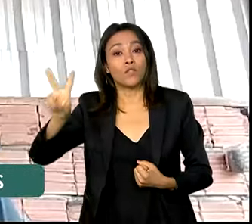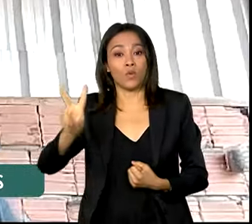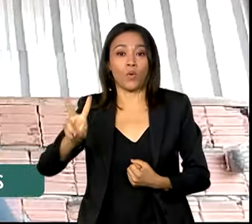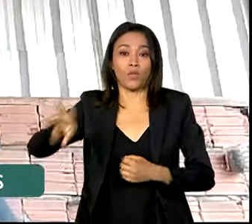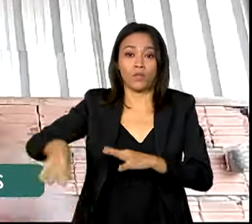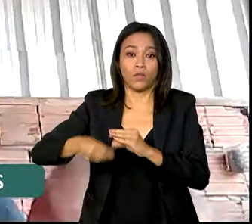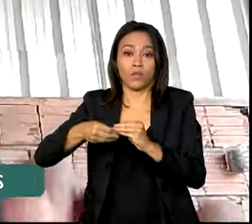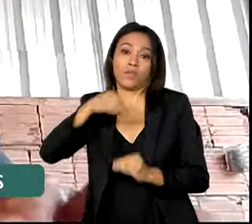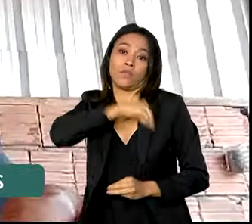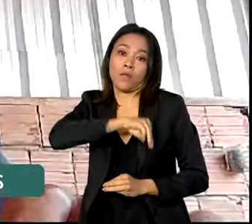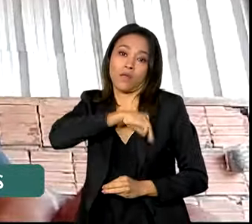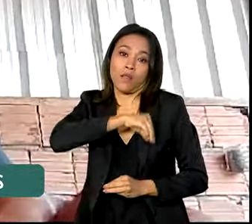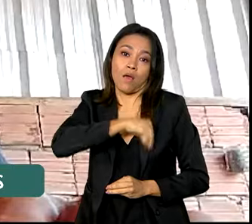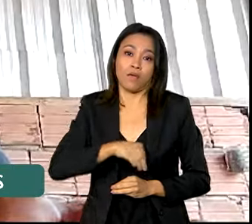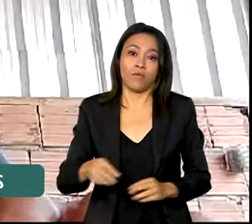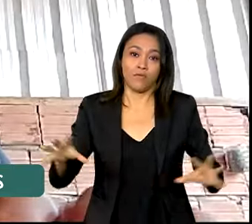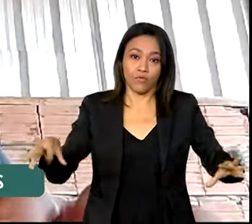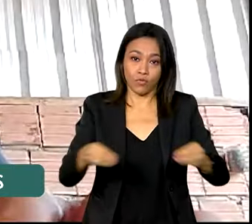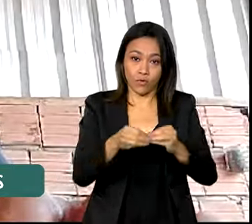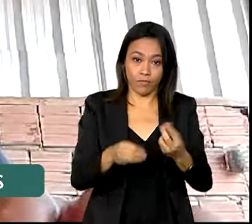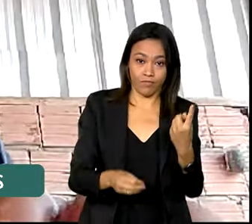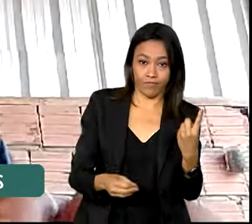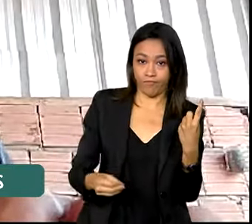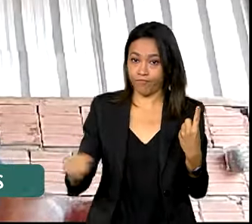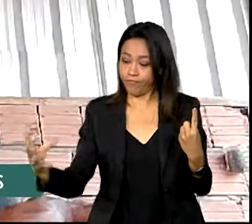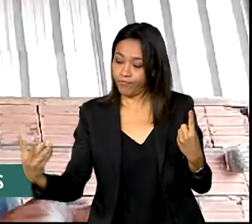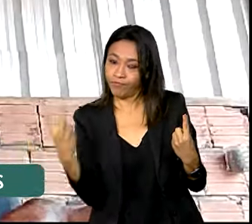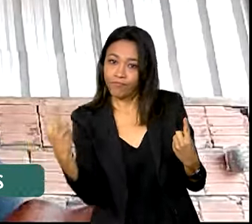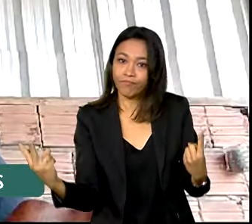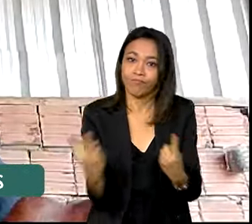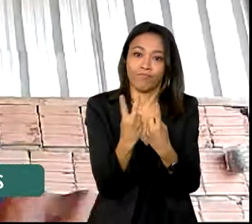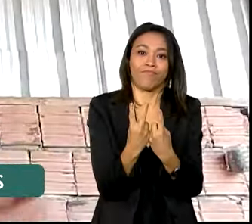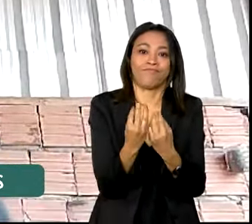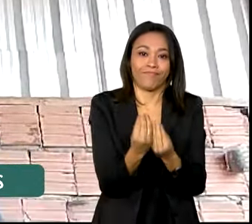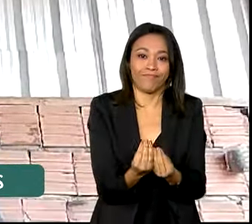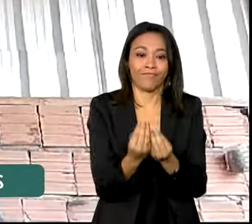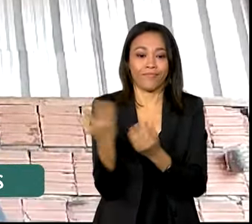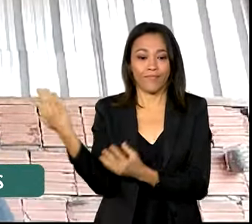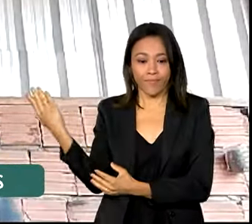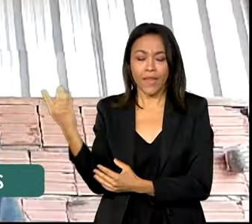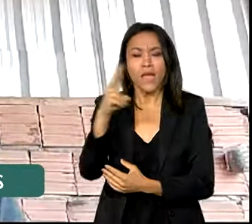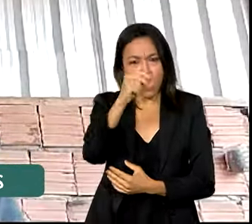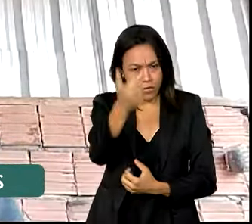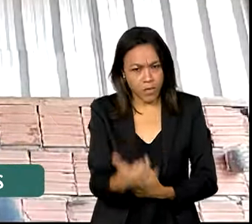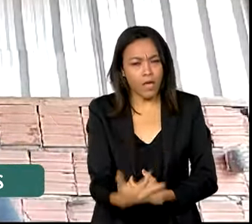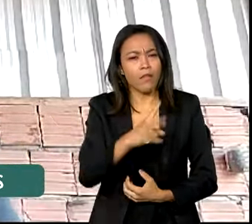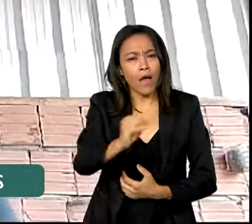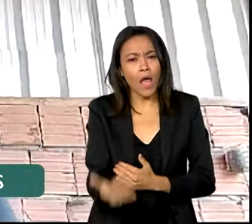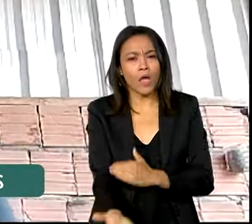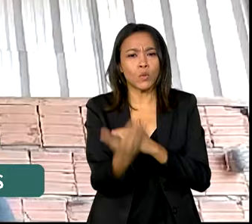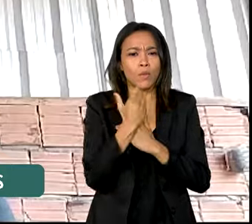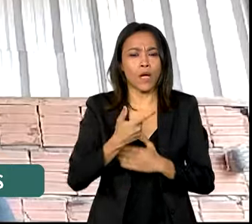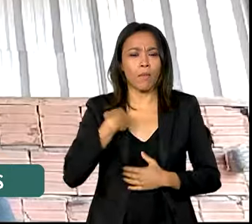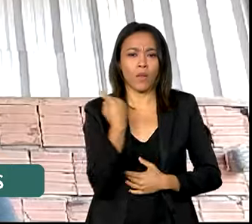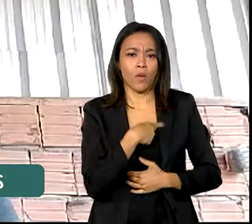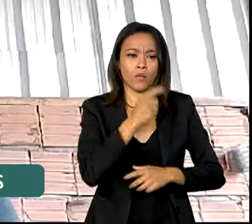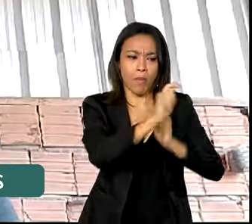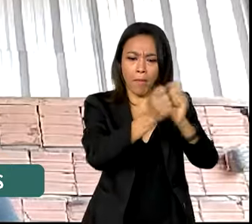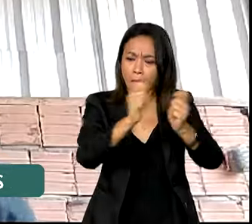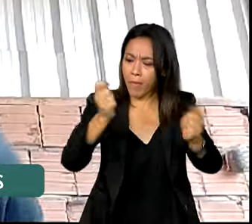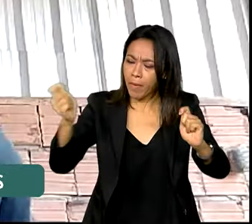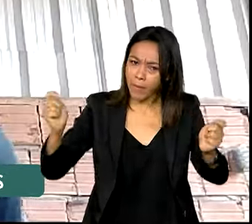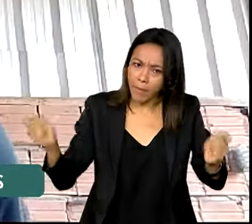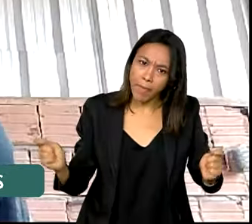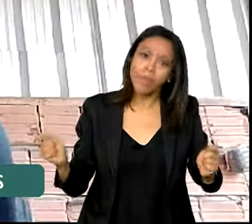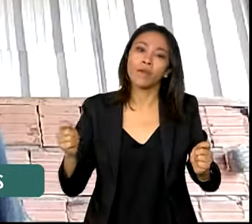auxílio do governo aí vai nos ajudar bastante para a gente pagar nossas contas. Essa não